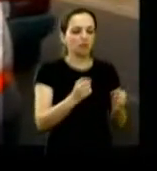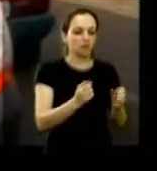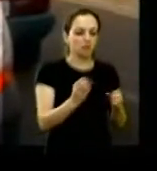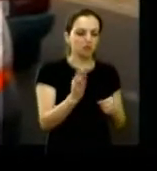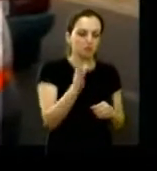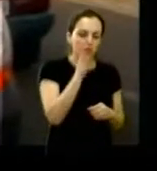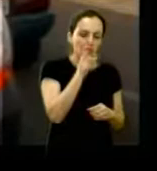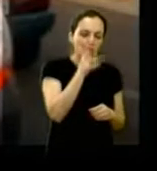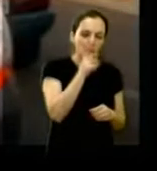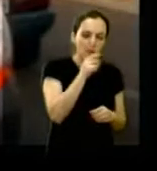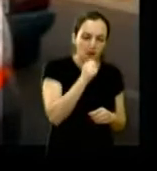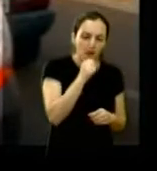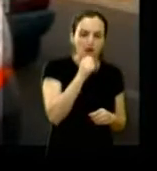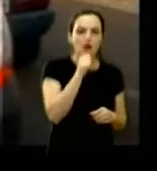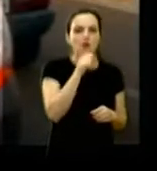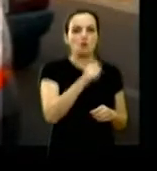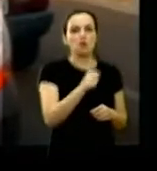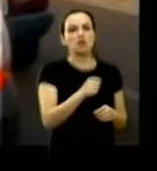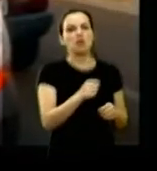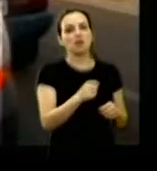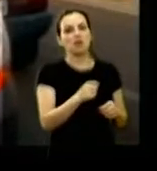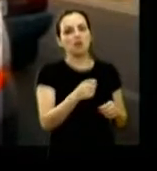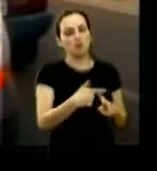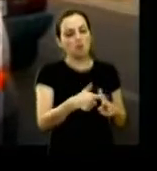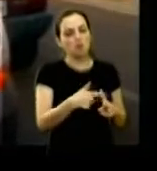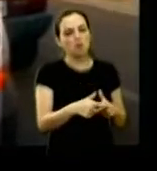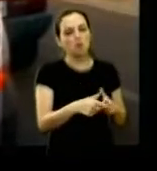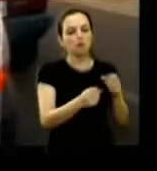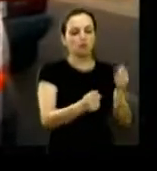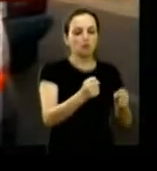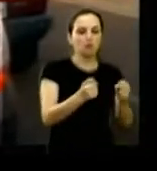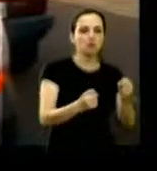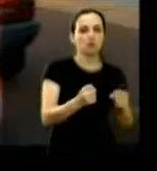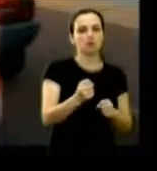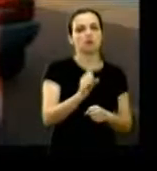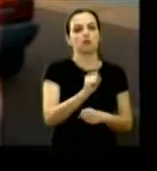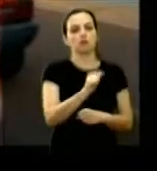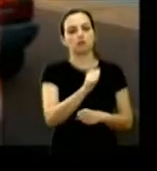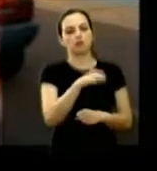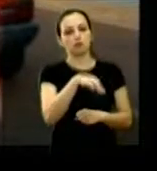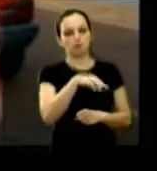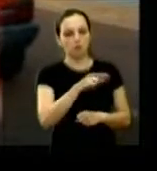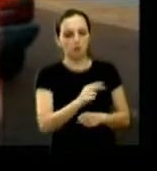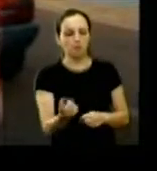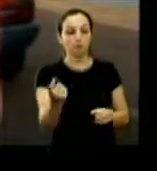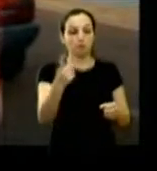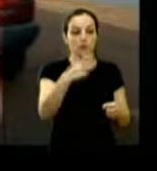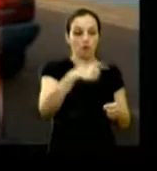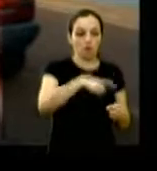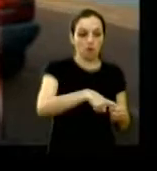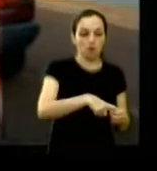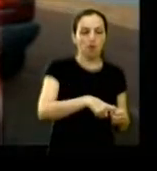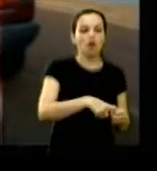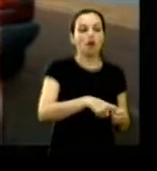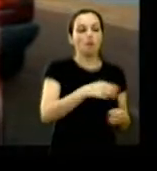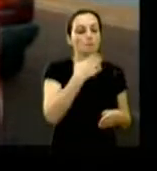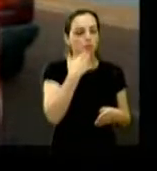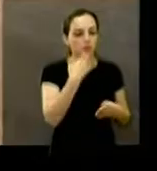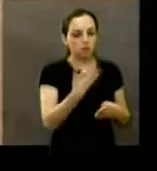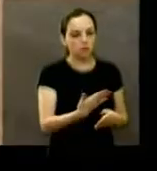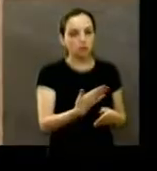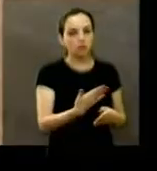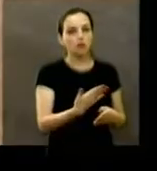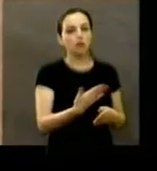buracos e isso já estava virando um transtorno aos motoristas aqui do SAMU nós viemos aqui constatamos fizemos o pedido